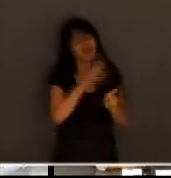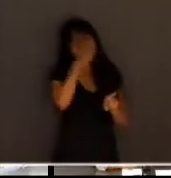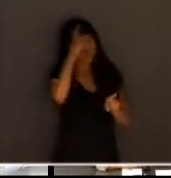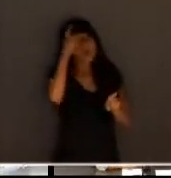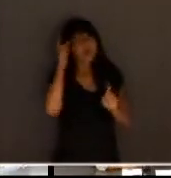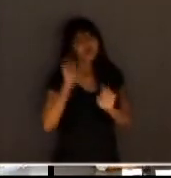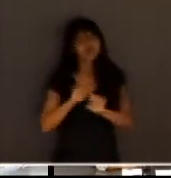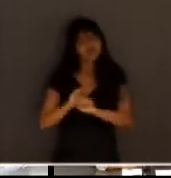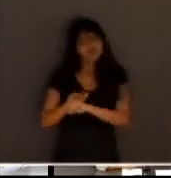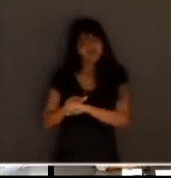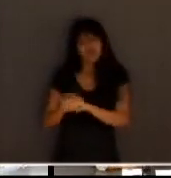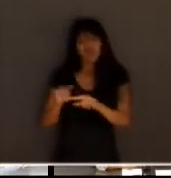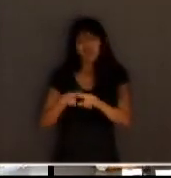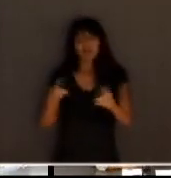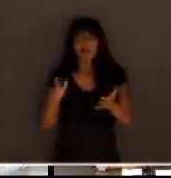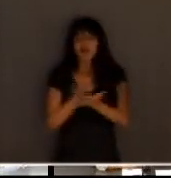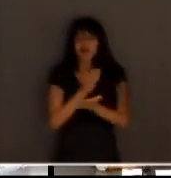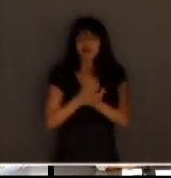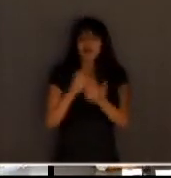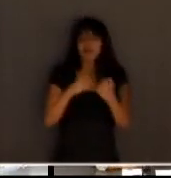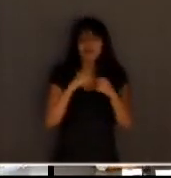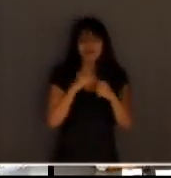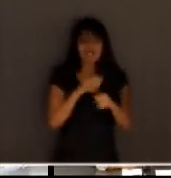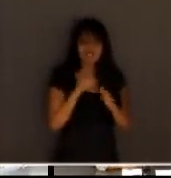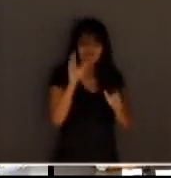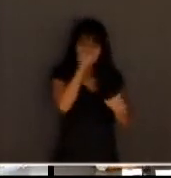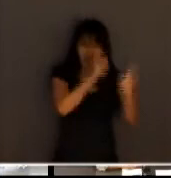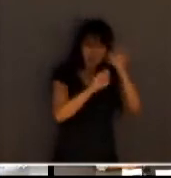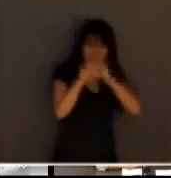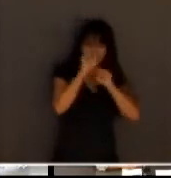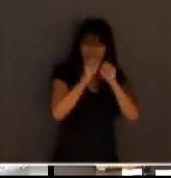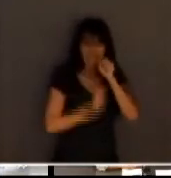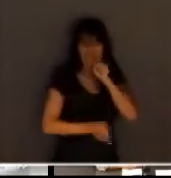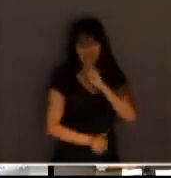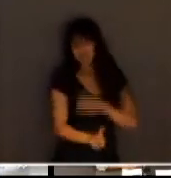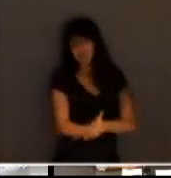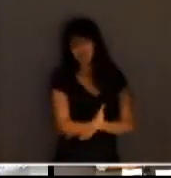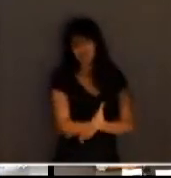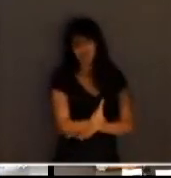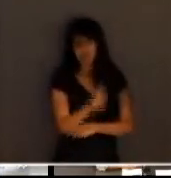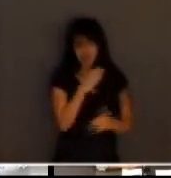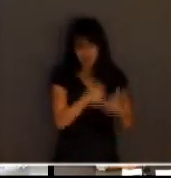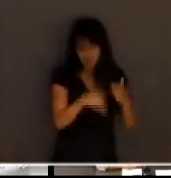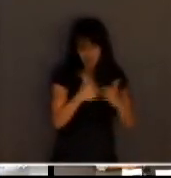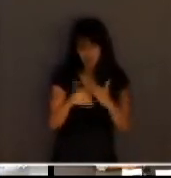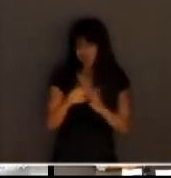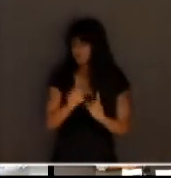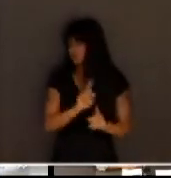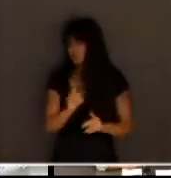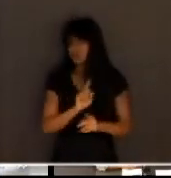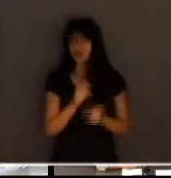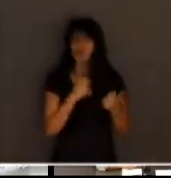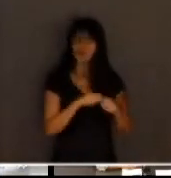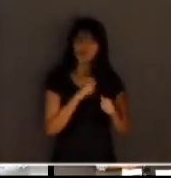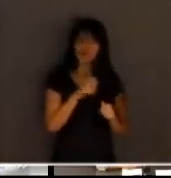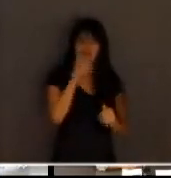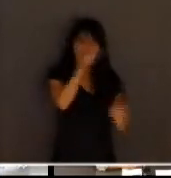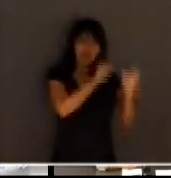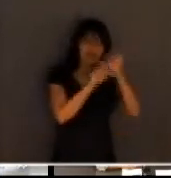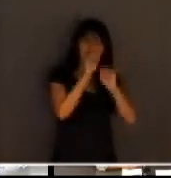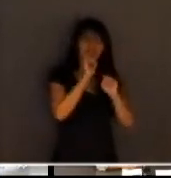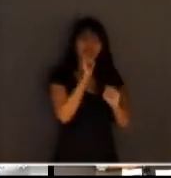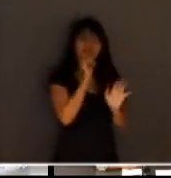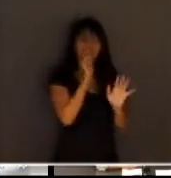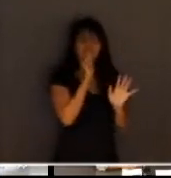alguma coisa a gente tem que tirar disso. Sempre. Não dá para a gente ter que o ano é totalmente perdido. A gente tem que tirar do limão, fazer uma